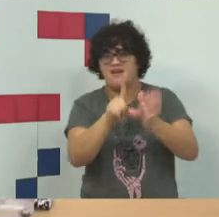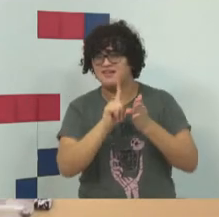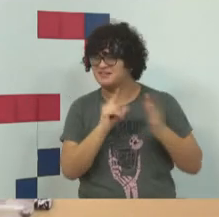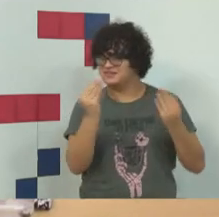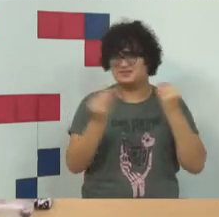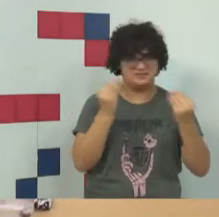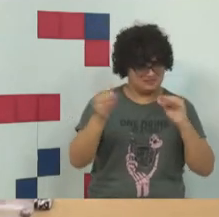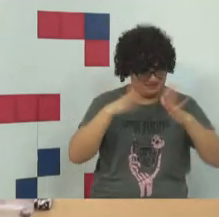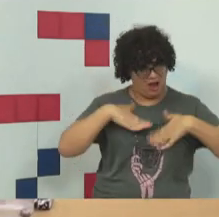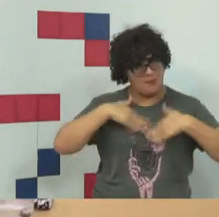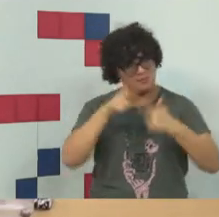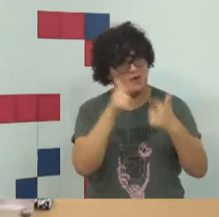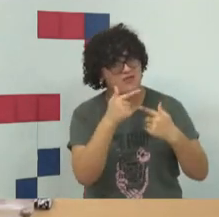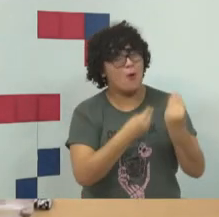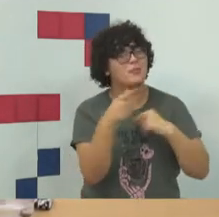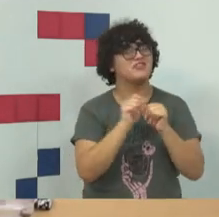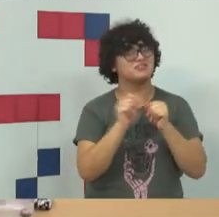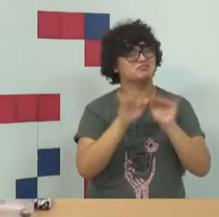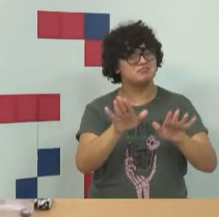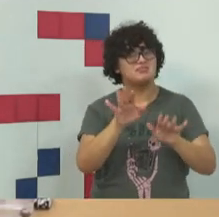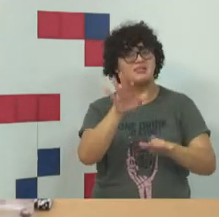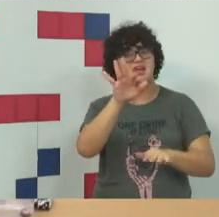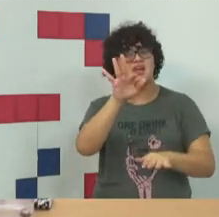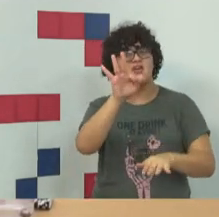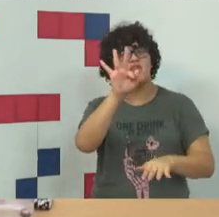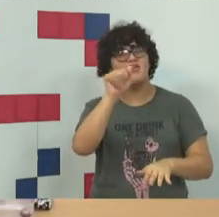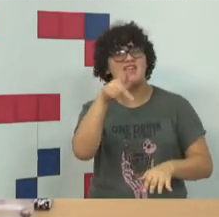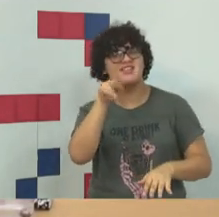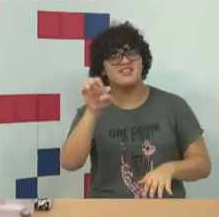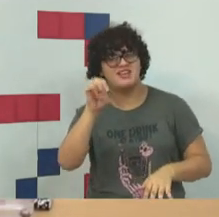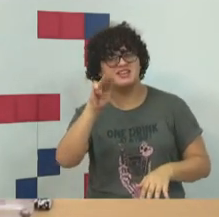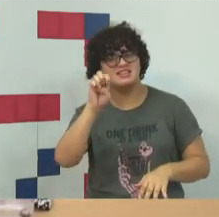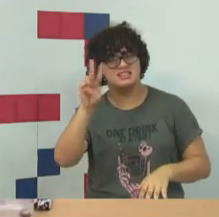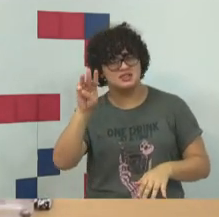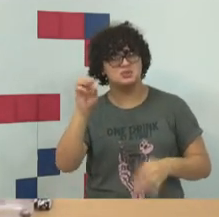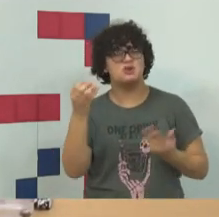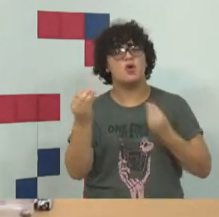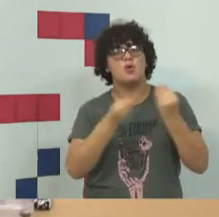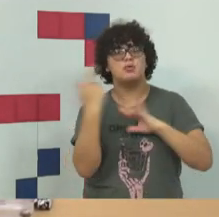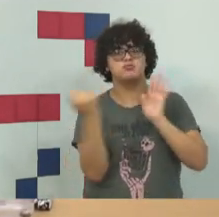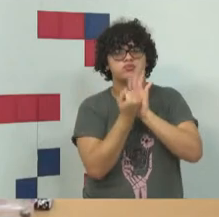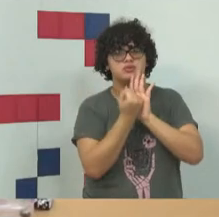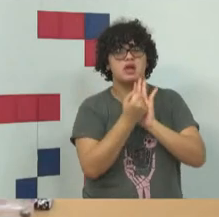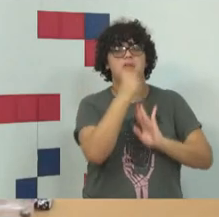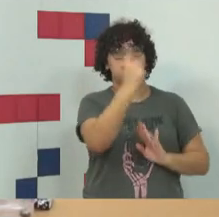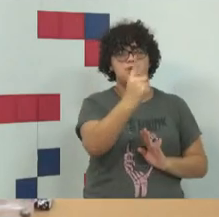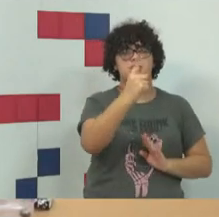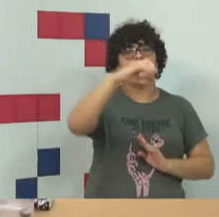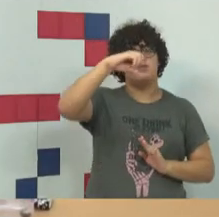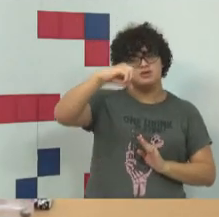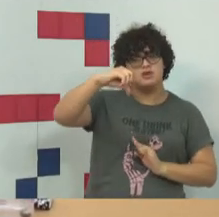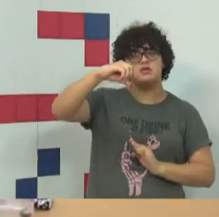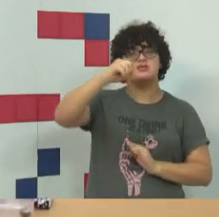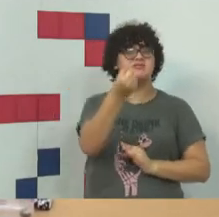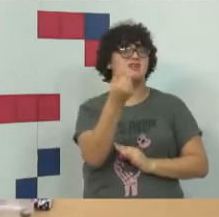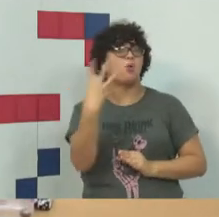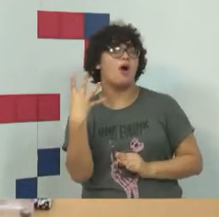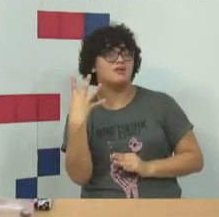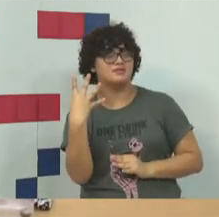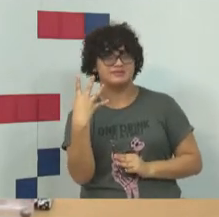provocação final aqui. Fake news no Brasil foi regulamentado em 1964.